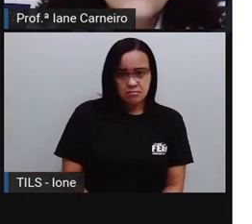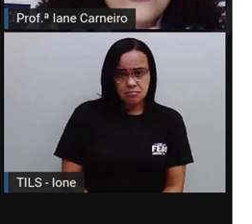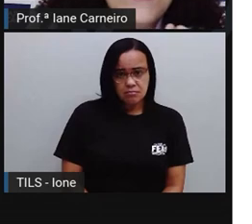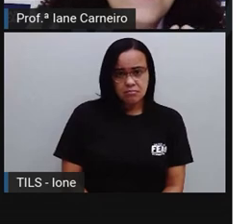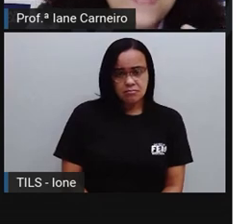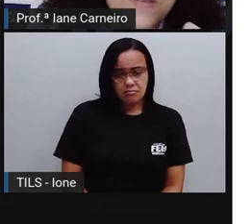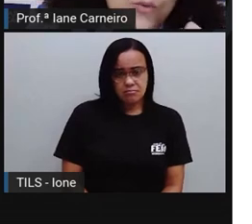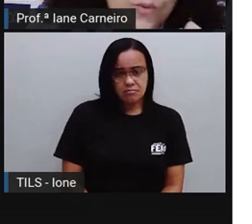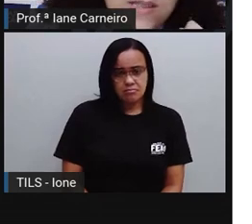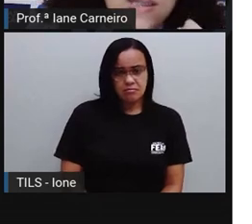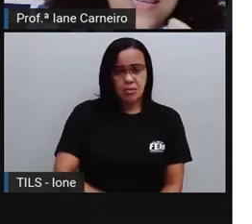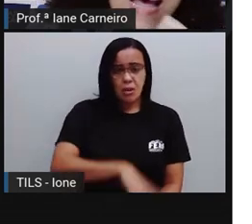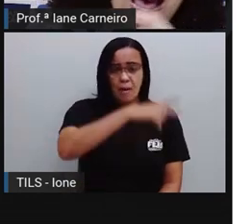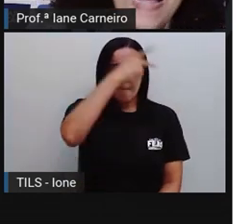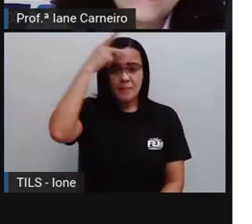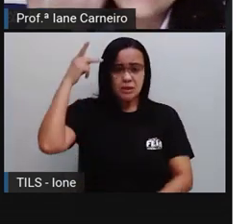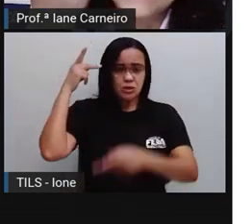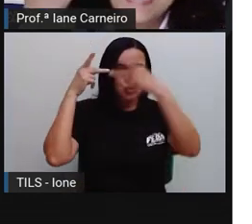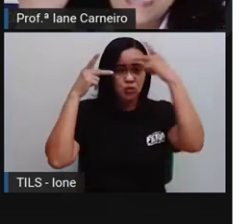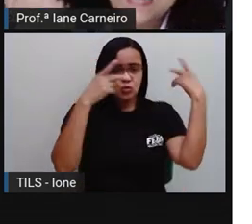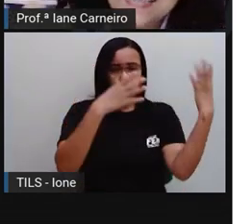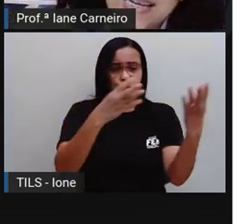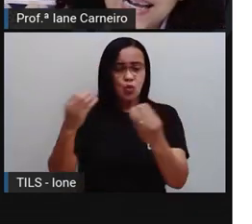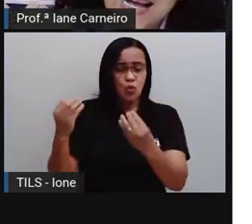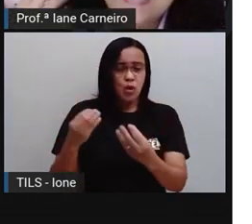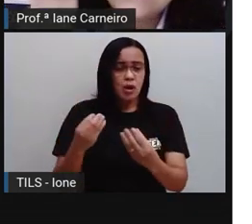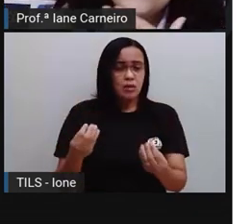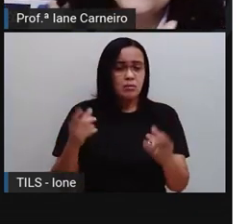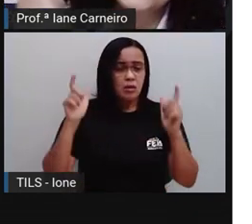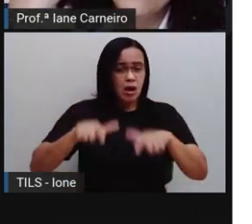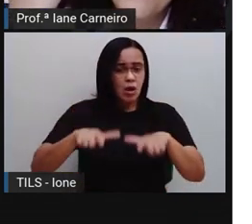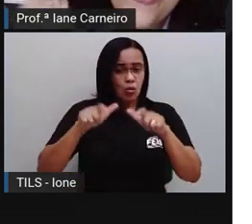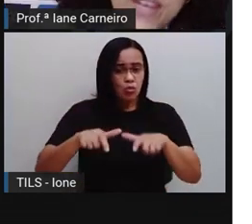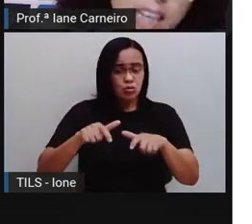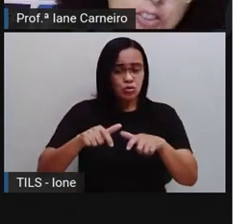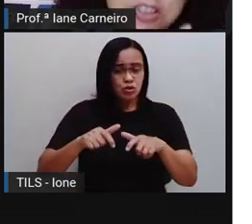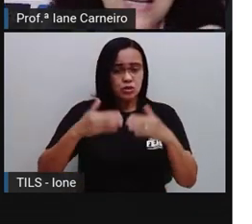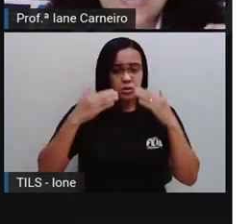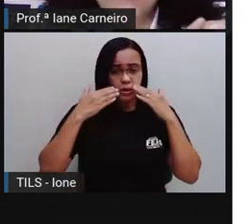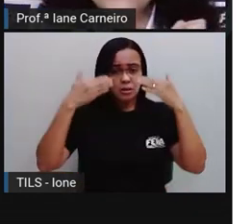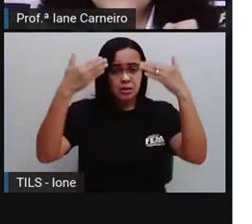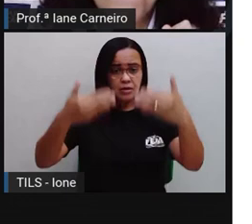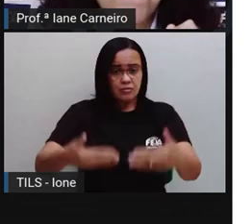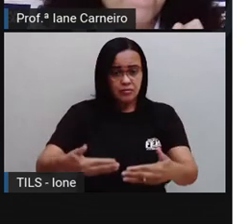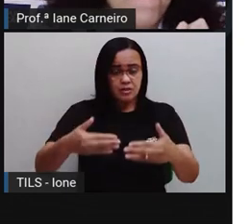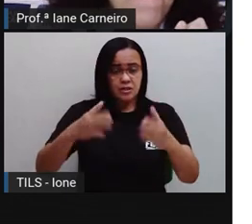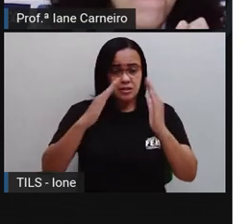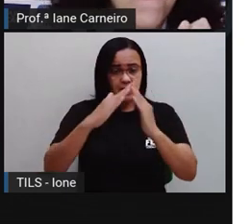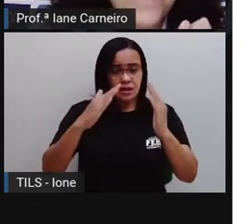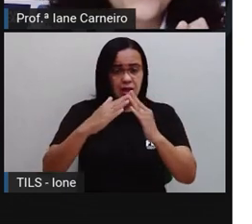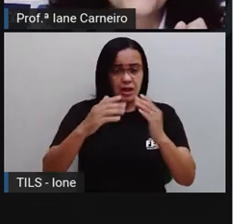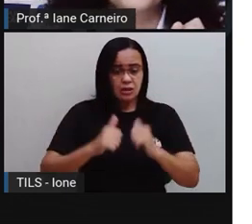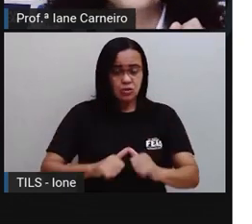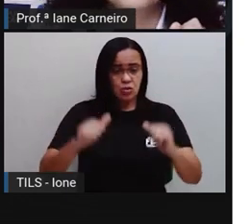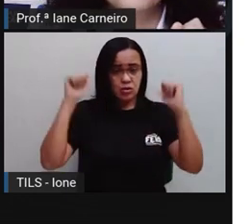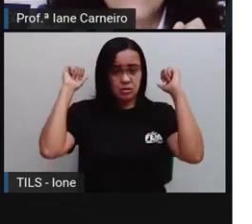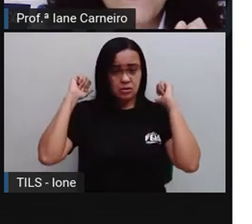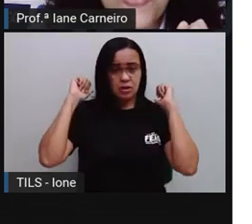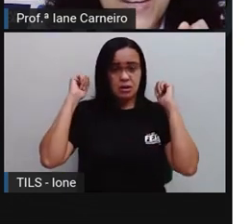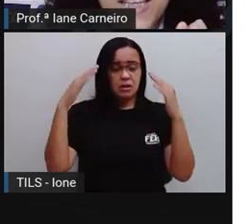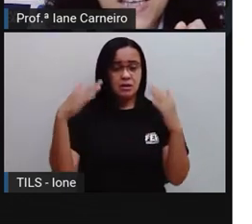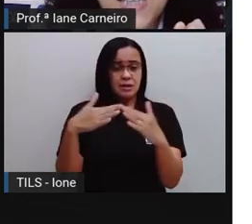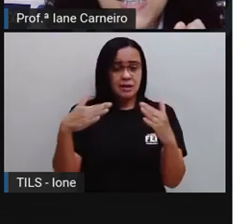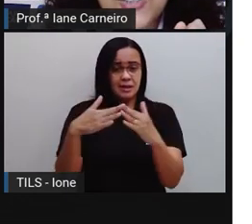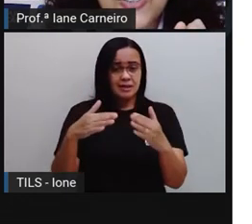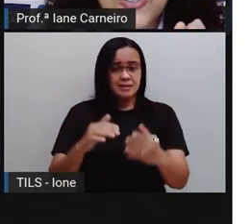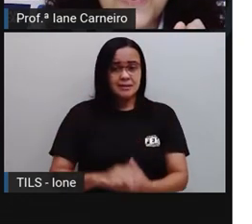Onde estão as pessoas? Atrás da casa ou na frente da casa? Na